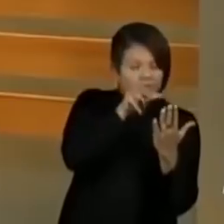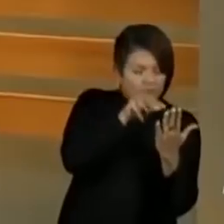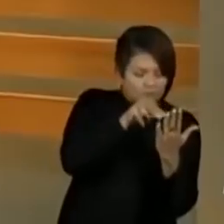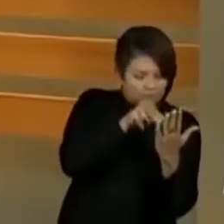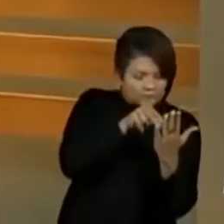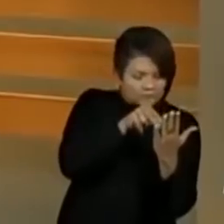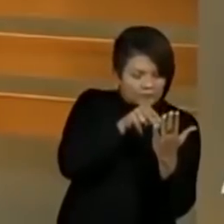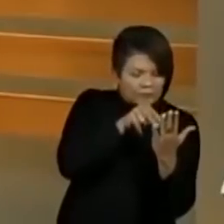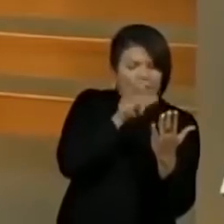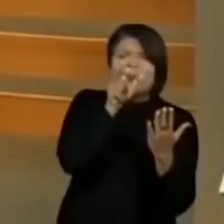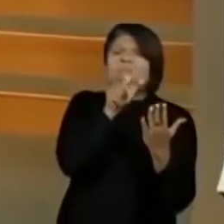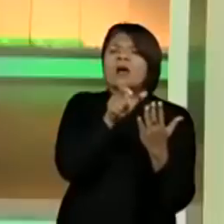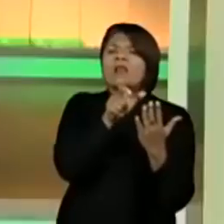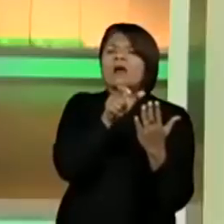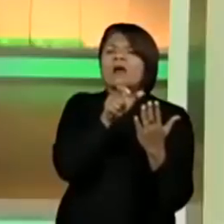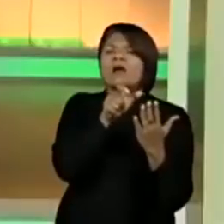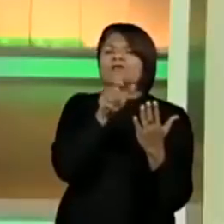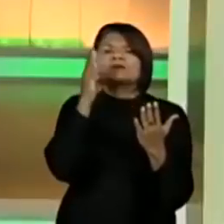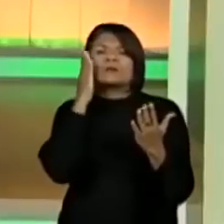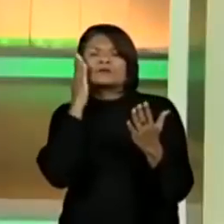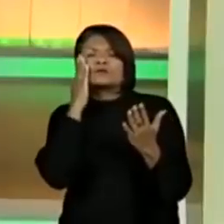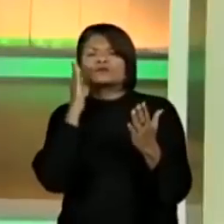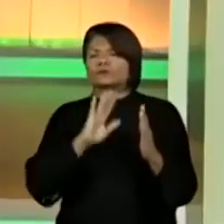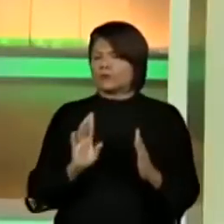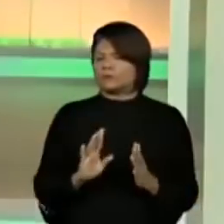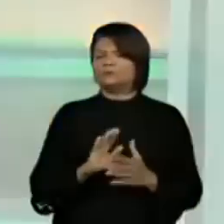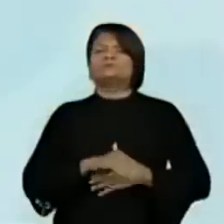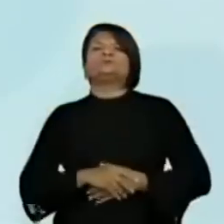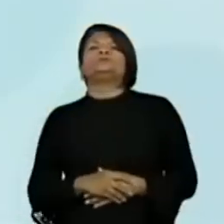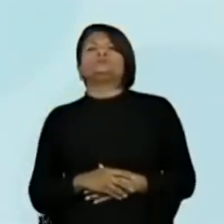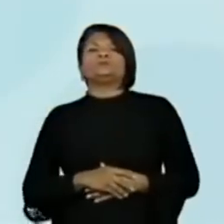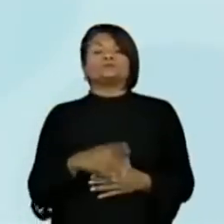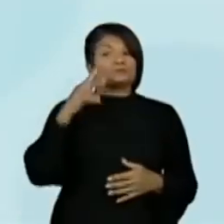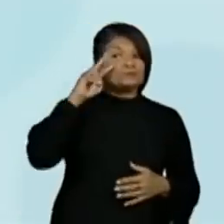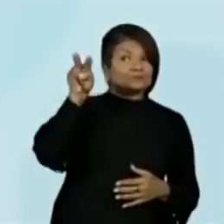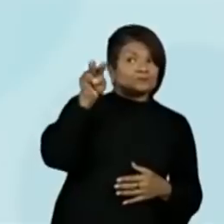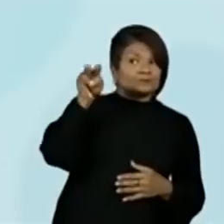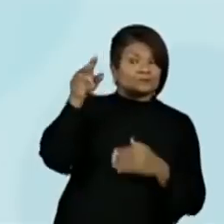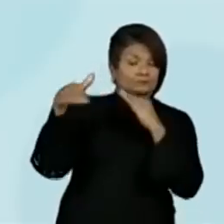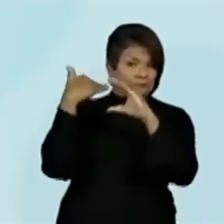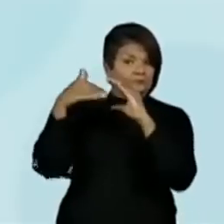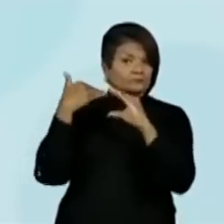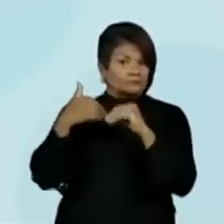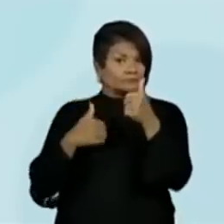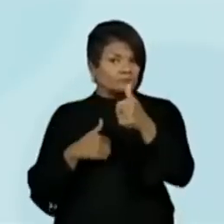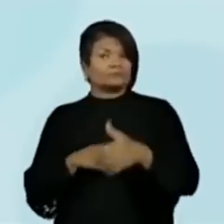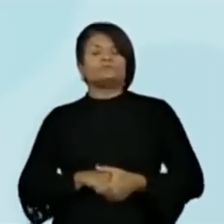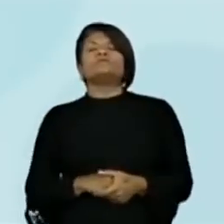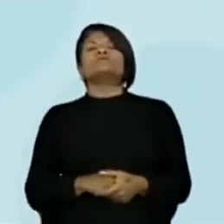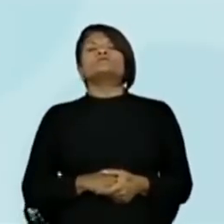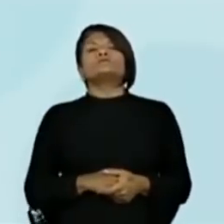a palavra? Vai interagindo aqui para mim. Vou olhando aqui aos poucos.